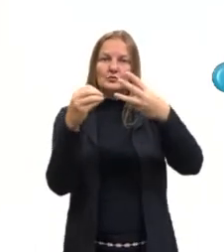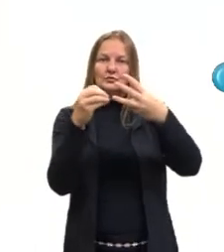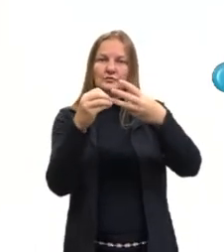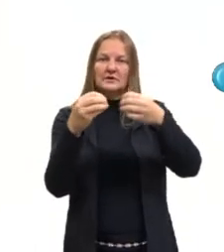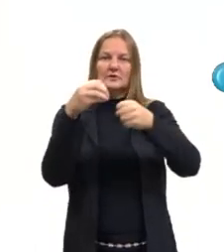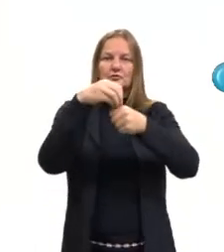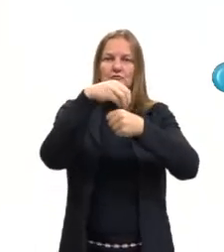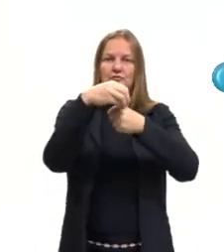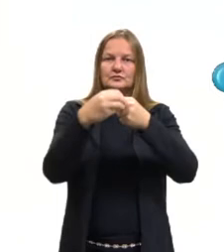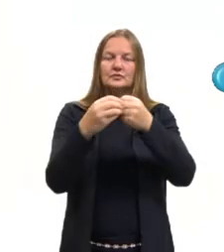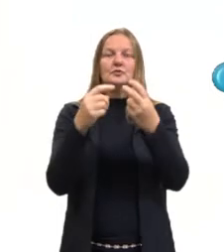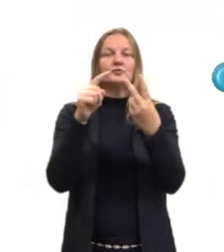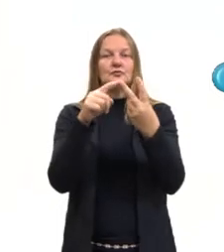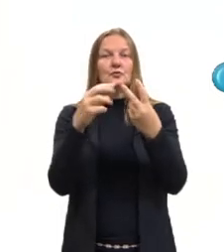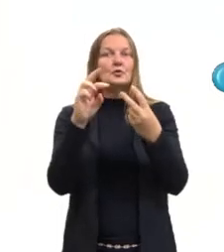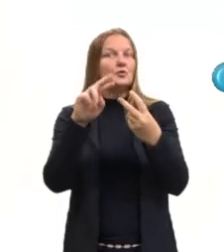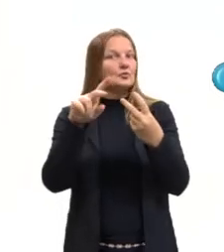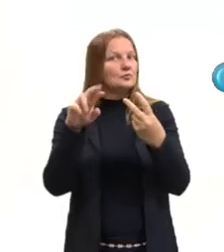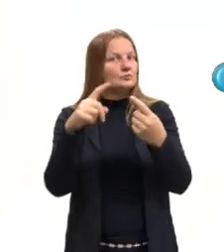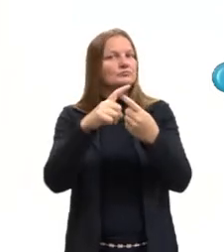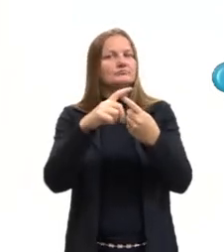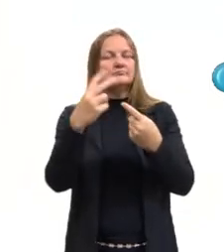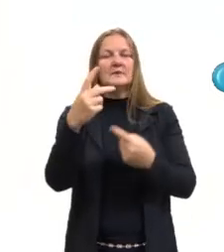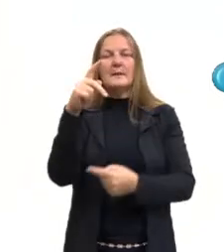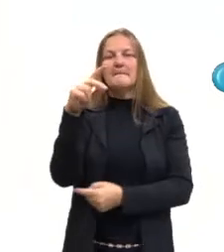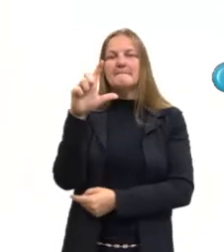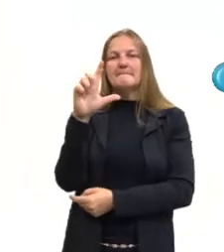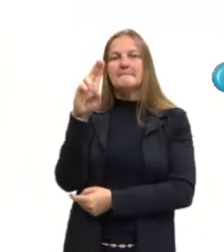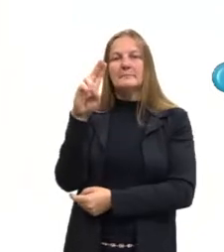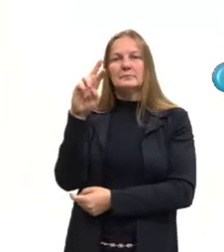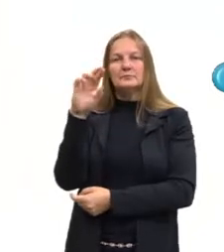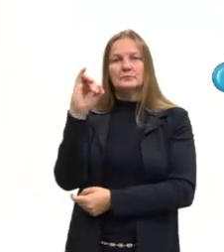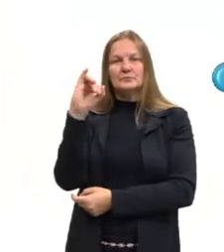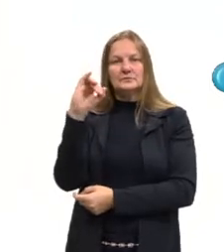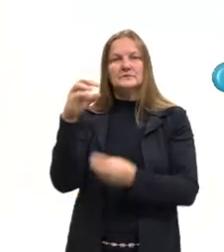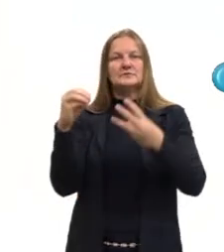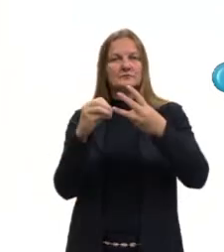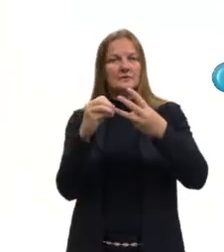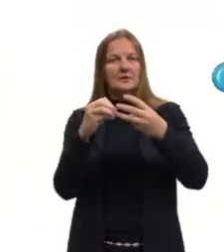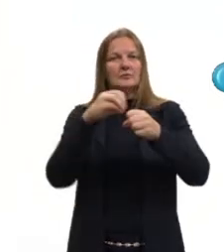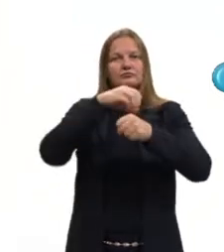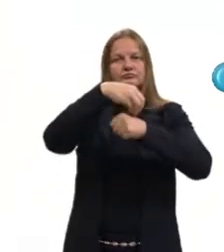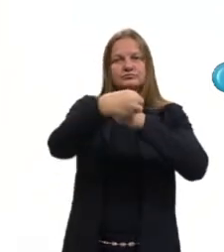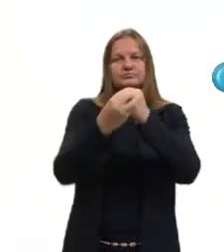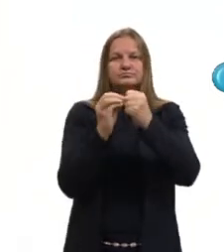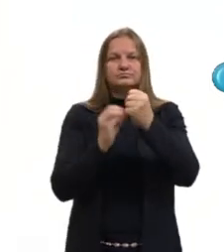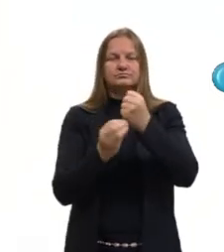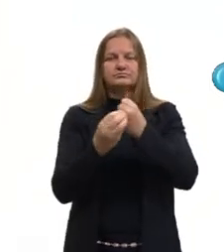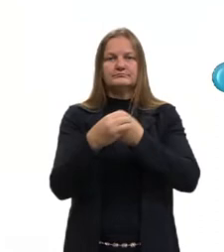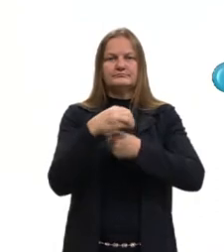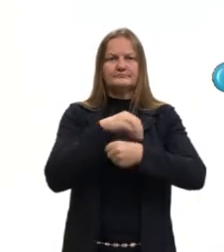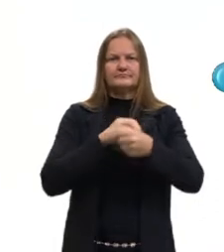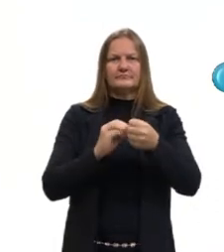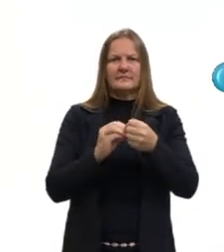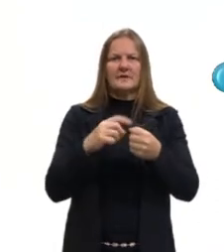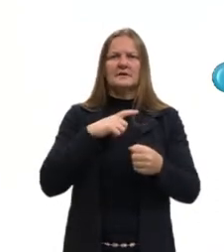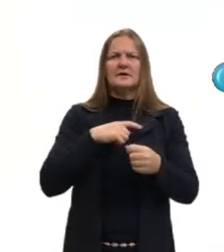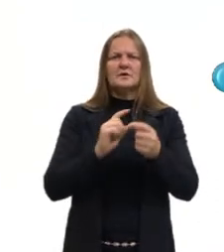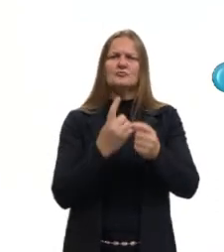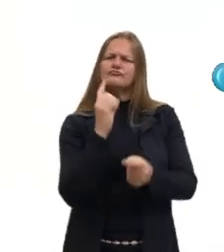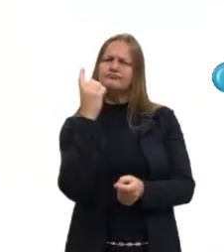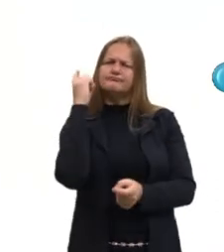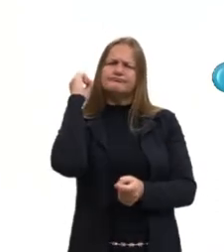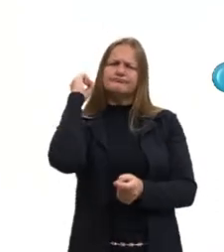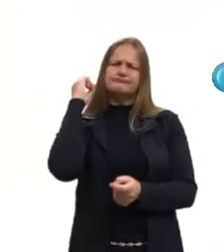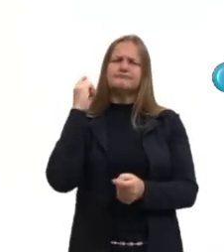pluricelulares. E como eu falei no slide anterior, eles têm origem polifilética. Vários ancestrais